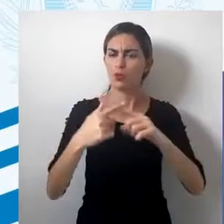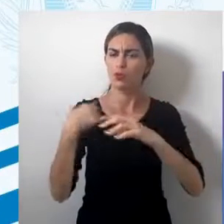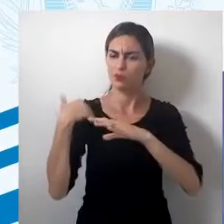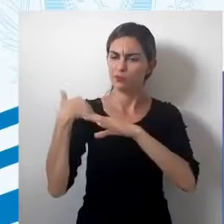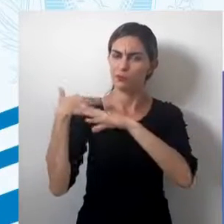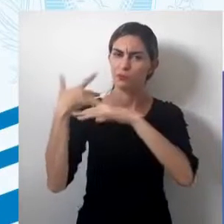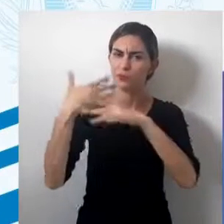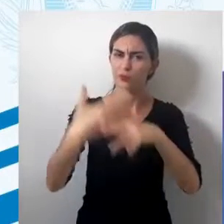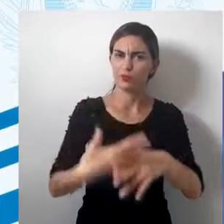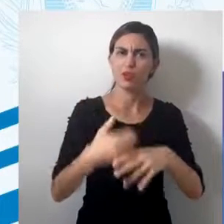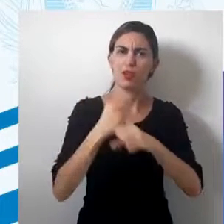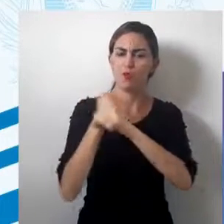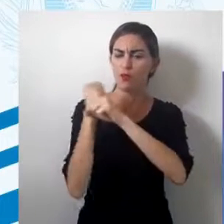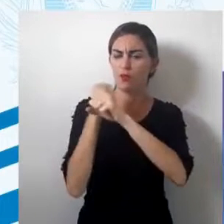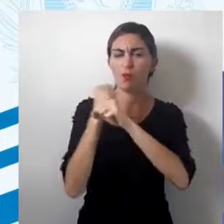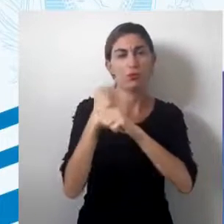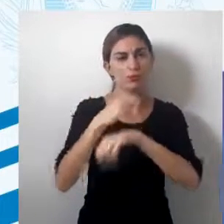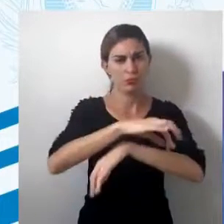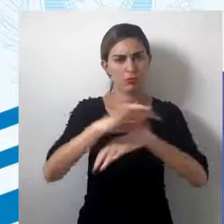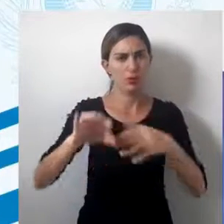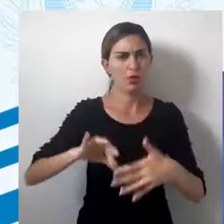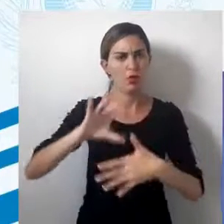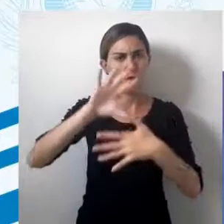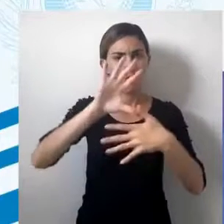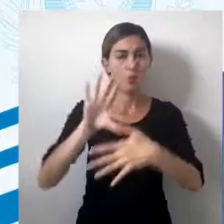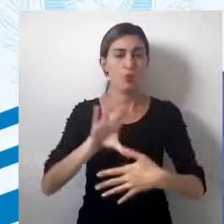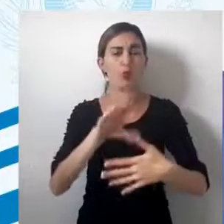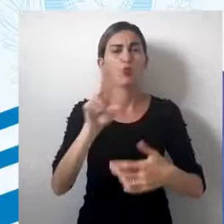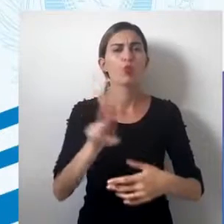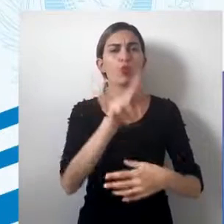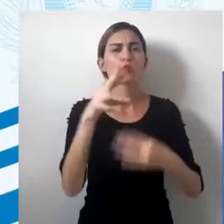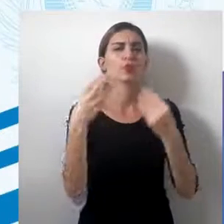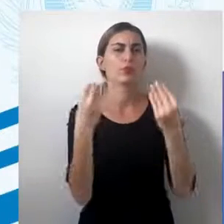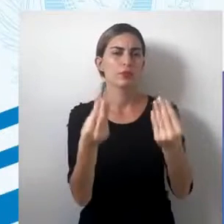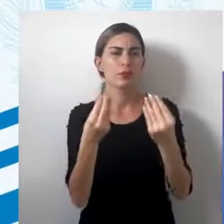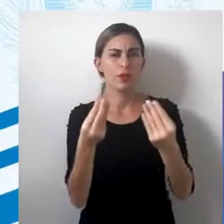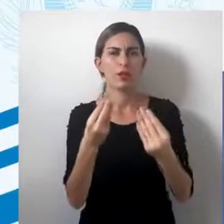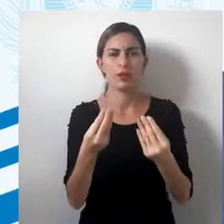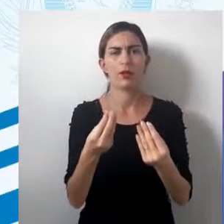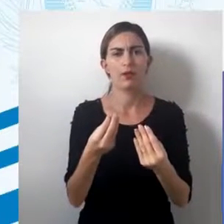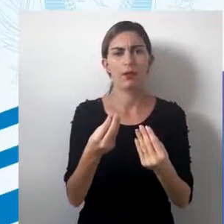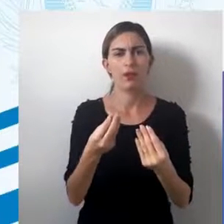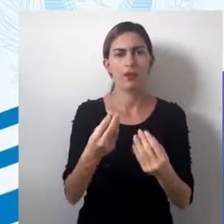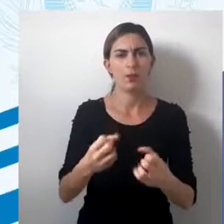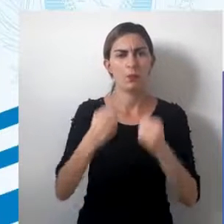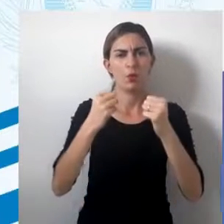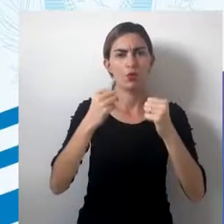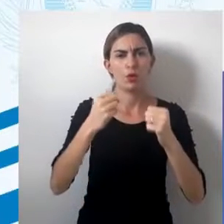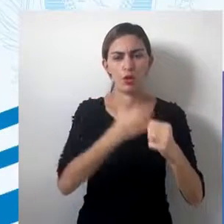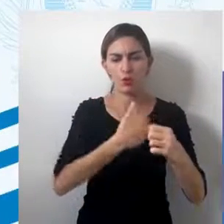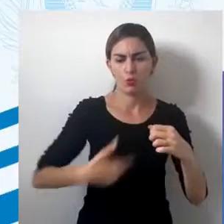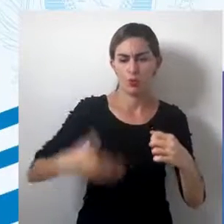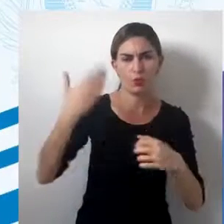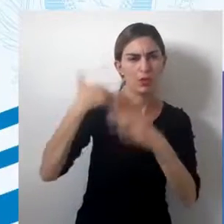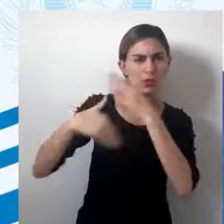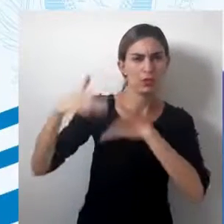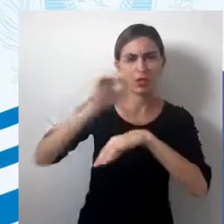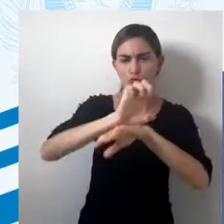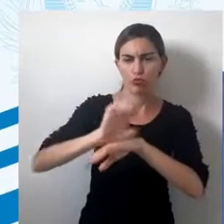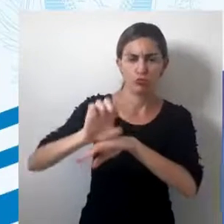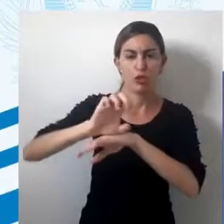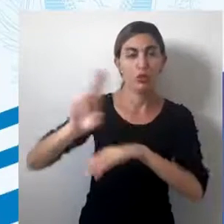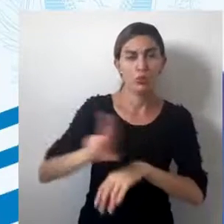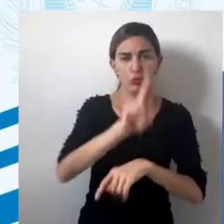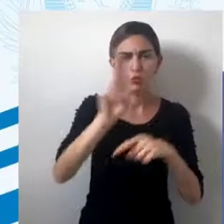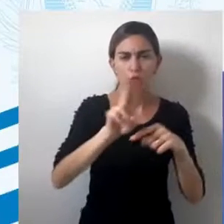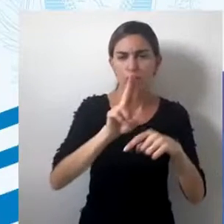durante muito tempo, a cartografia, ela foi um elemento, um instrumento de poder dos Estados